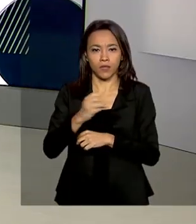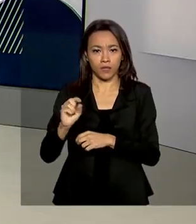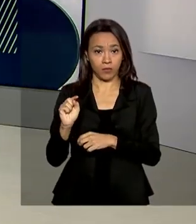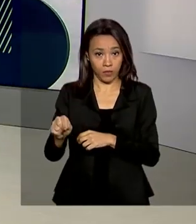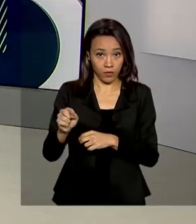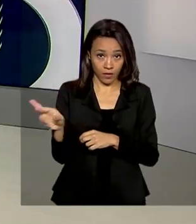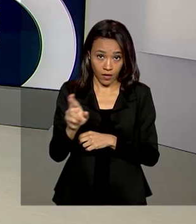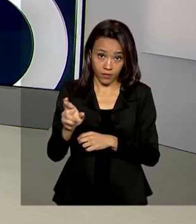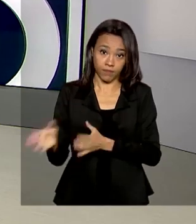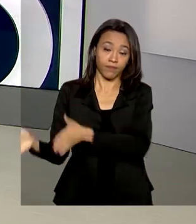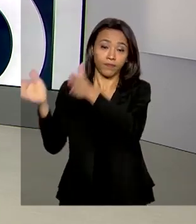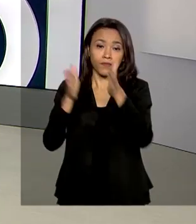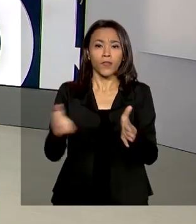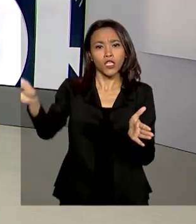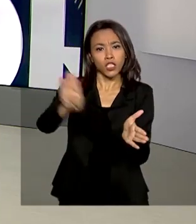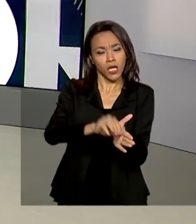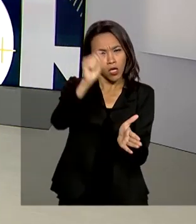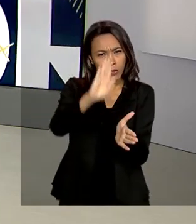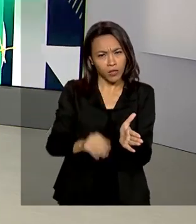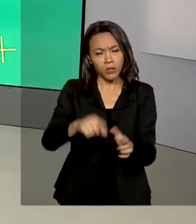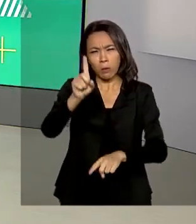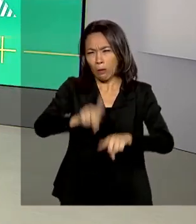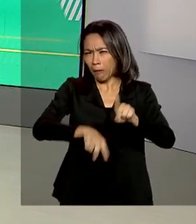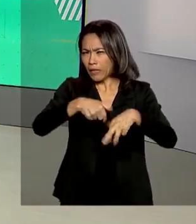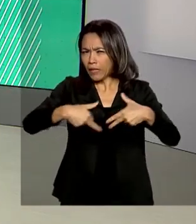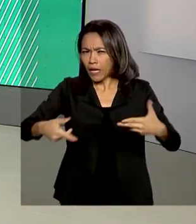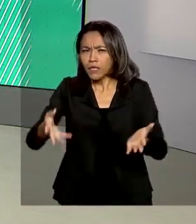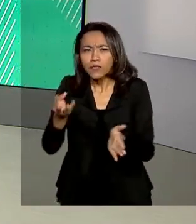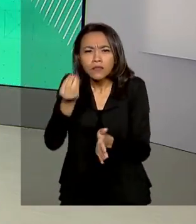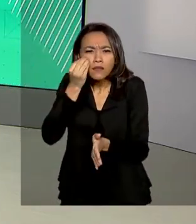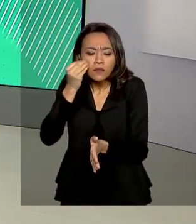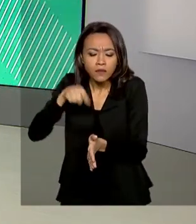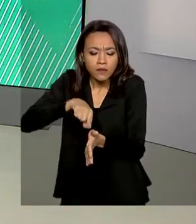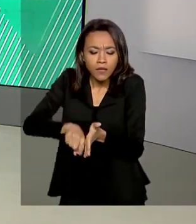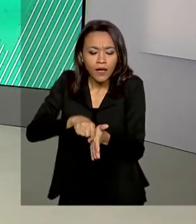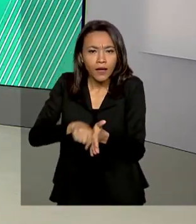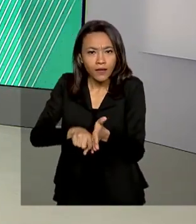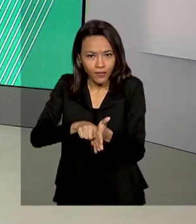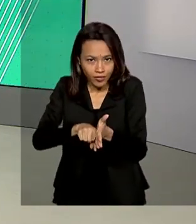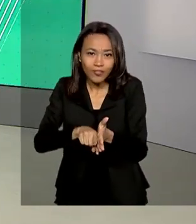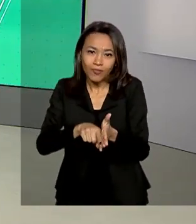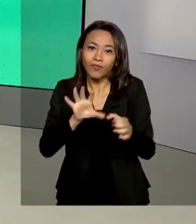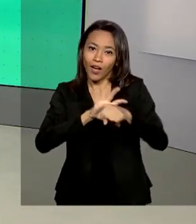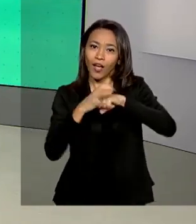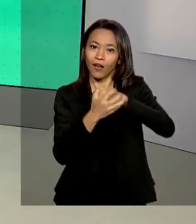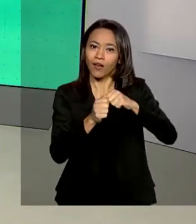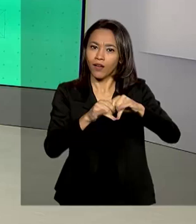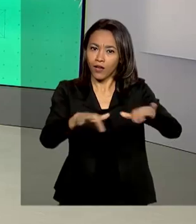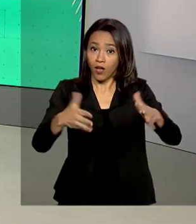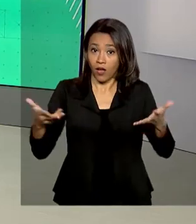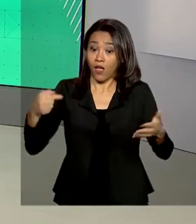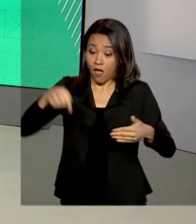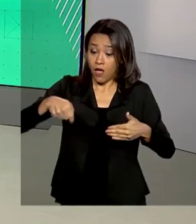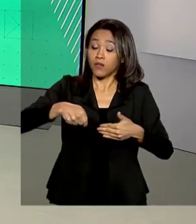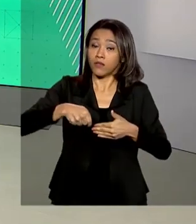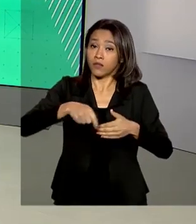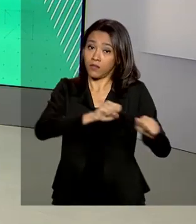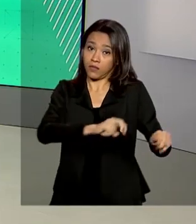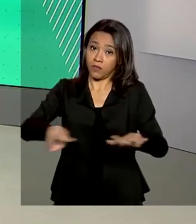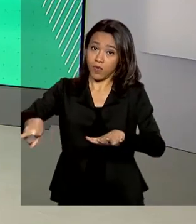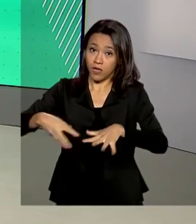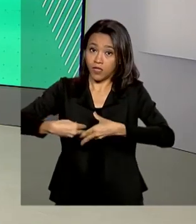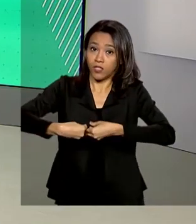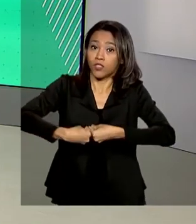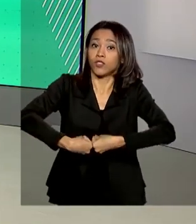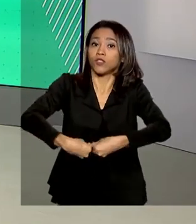E chegaram ao Brasil 500 mil testes para diagnóstico da Covid-19. Eles começam a ser distribuídos ainda esta semana aos estados.